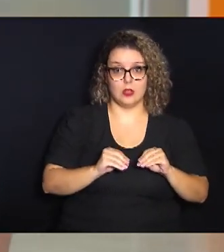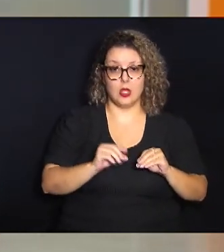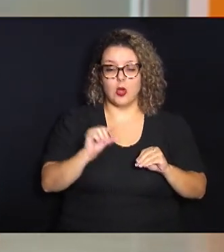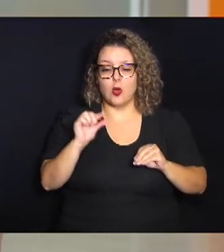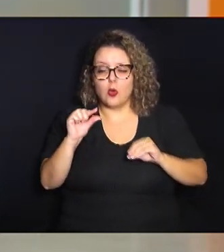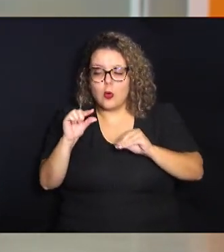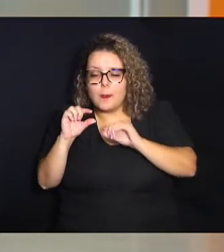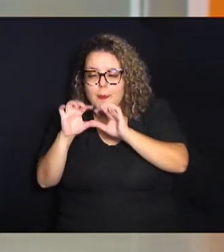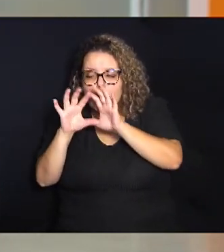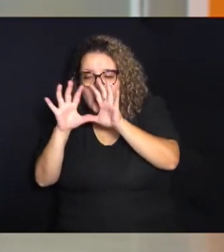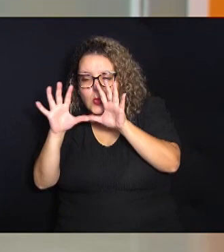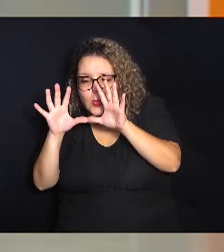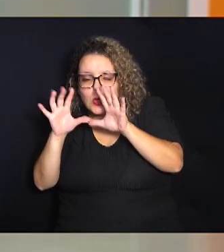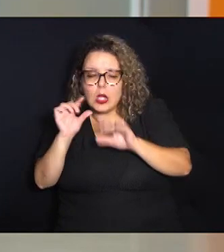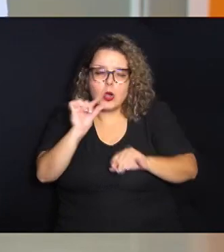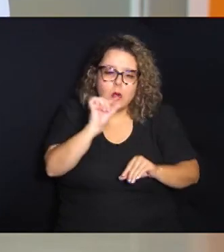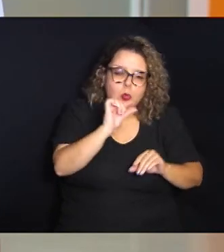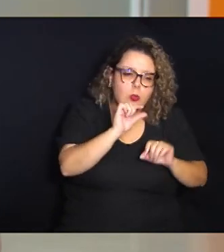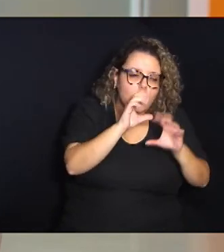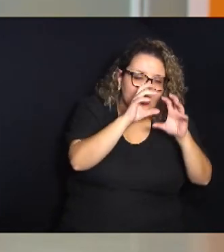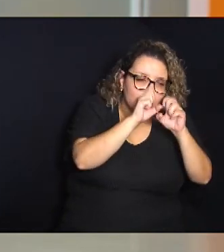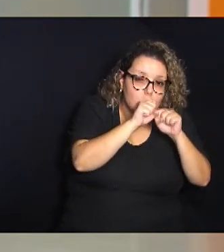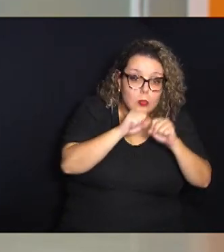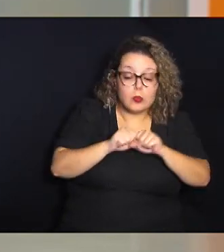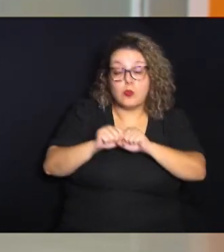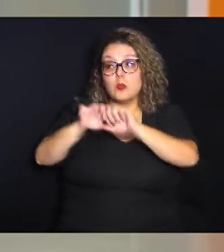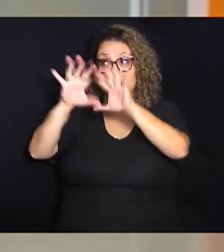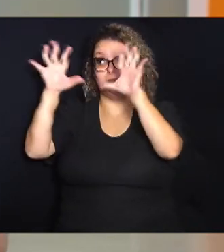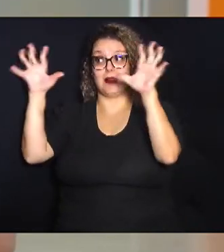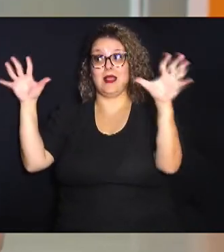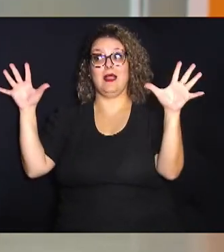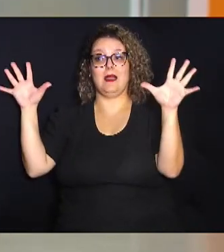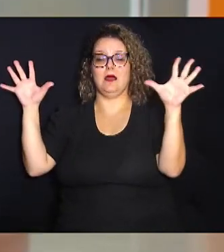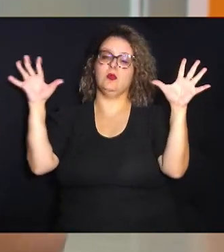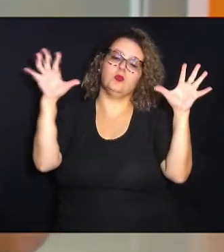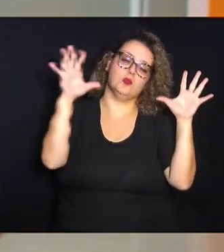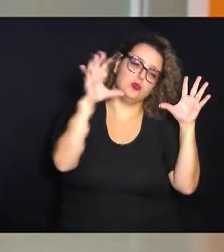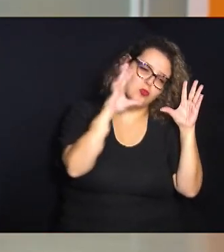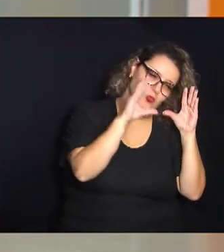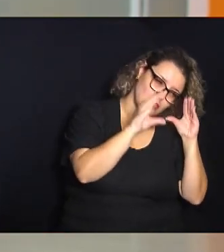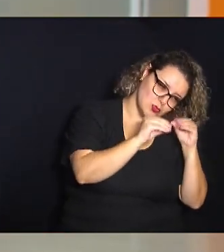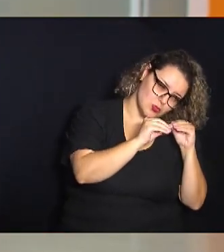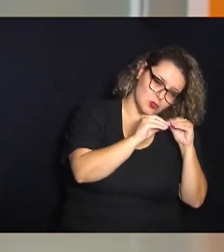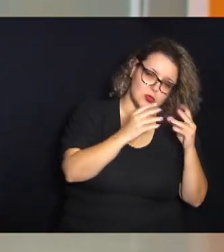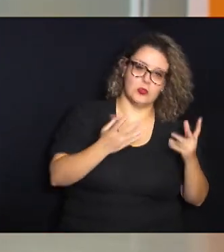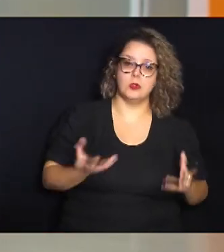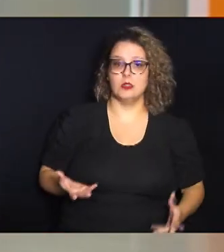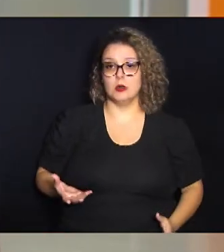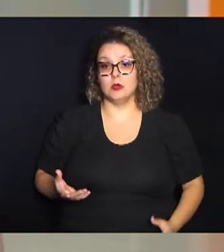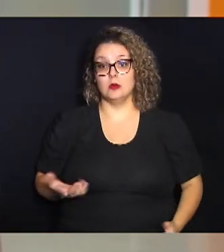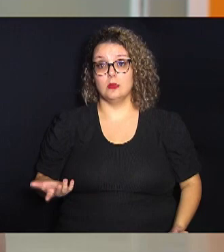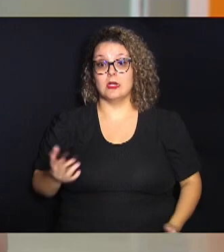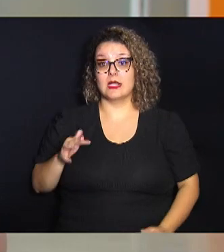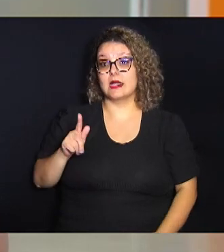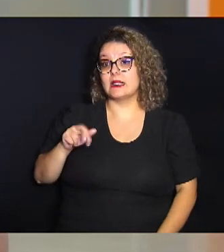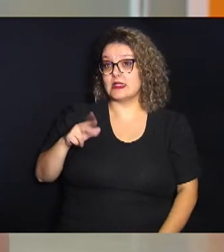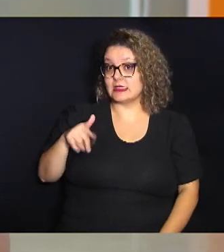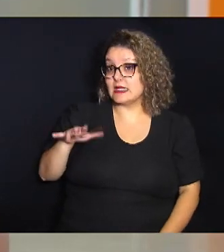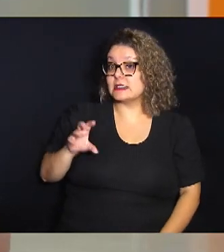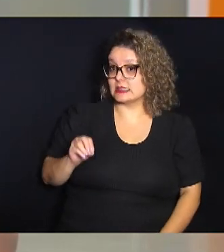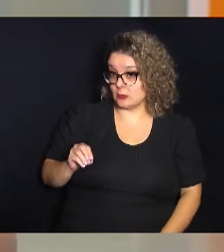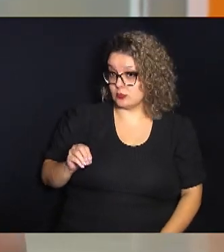né ou um pouco escuro muito claro muito escuro né para dar tonalidades aí gradações mesmo